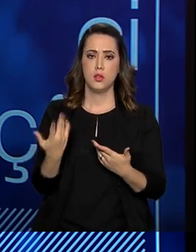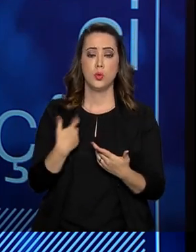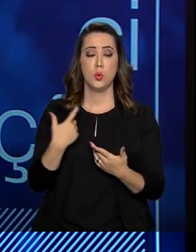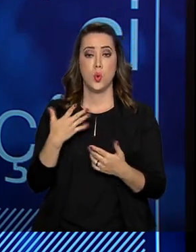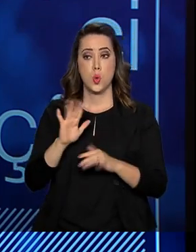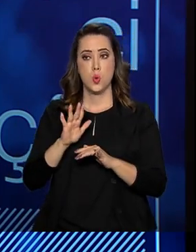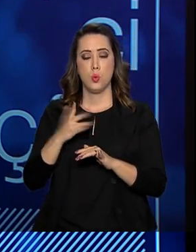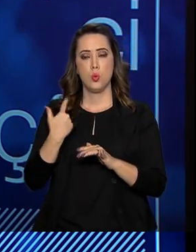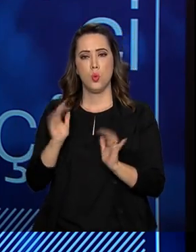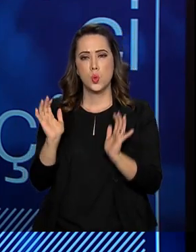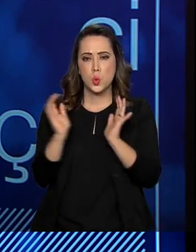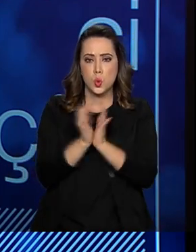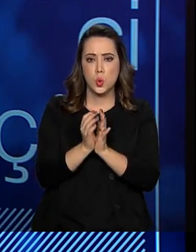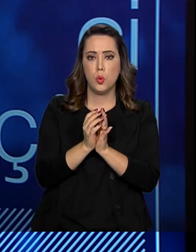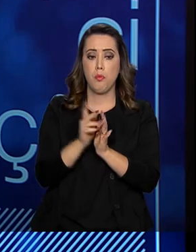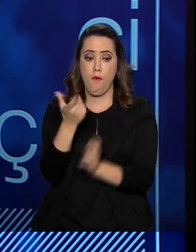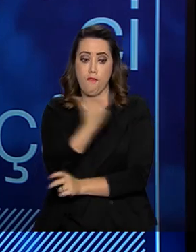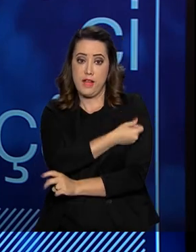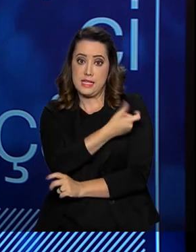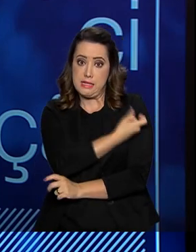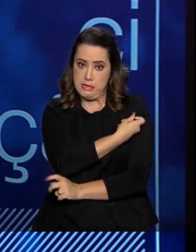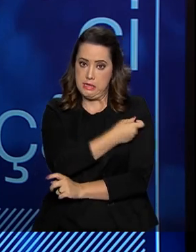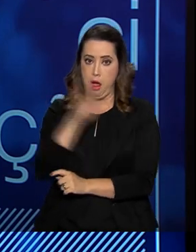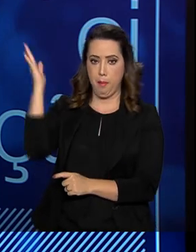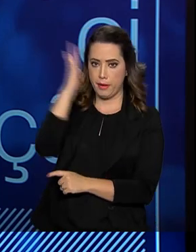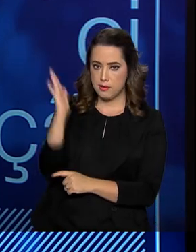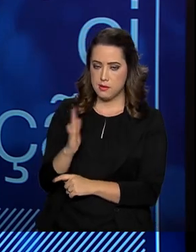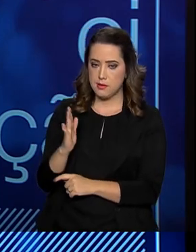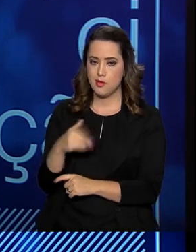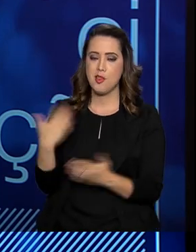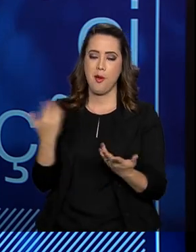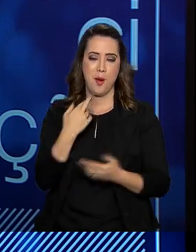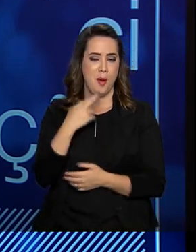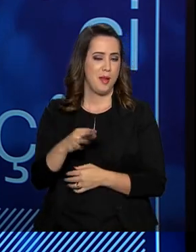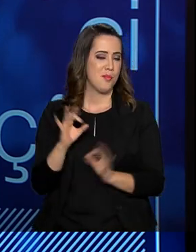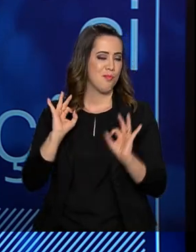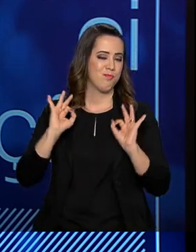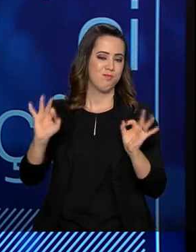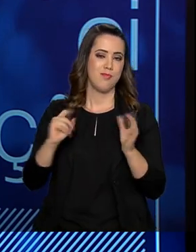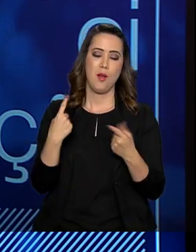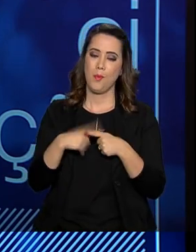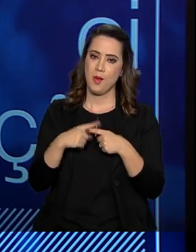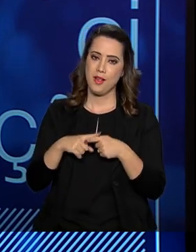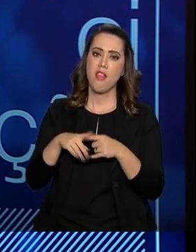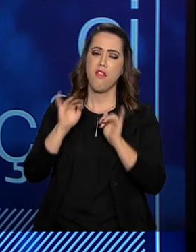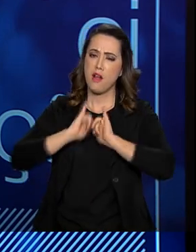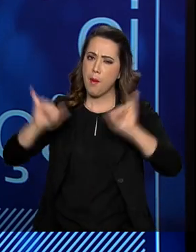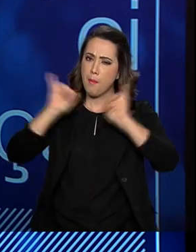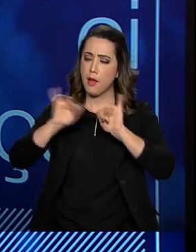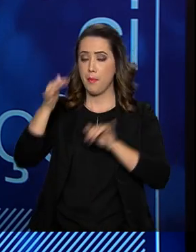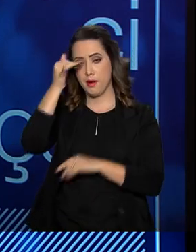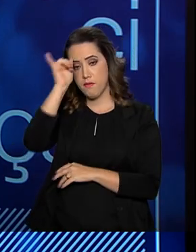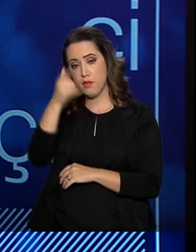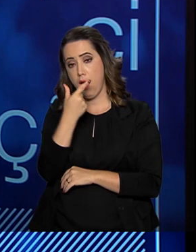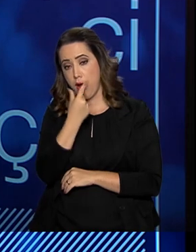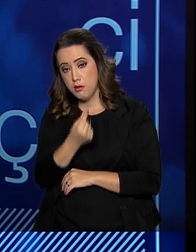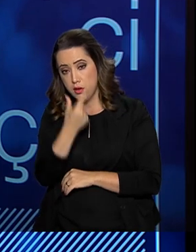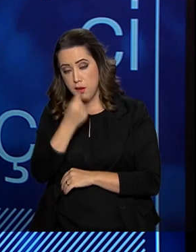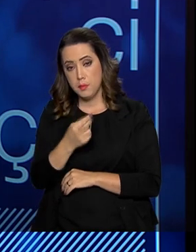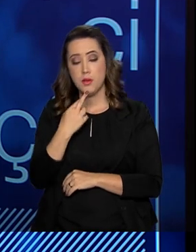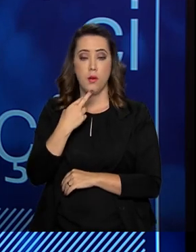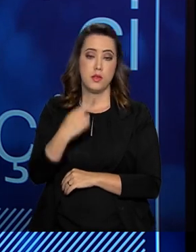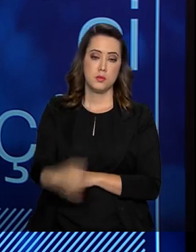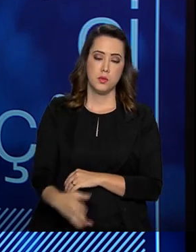e tivemos agora resultados incríveis com a campanha de vacinação contra a influenza. Então, são